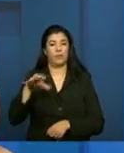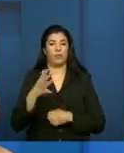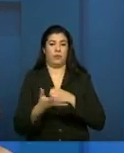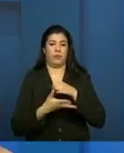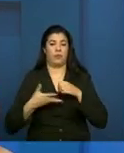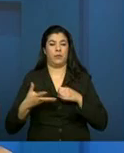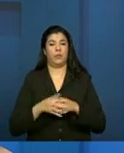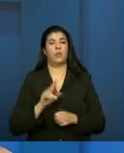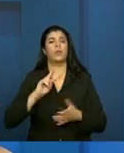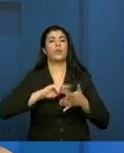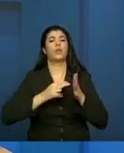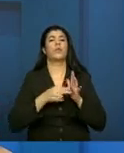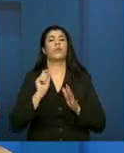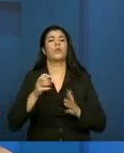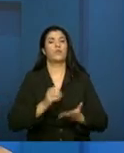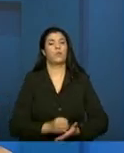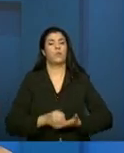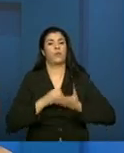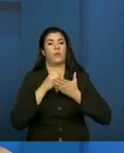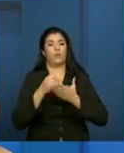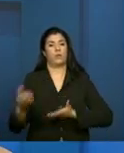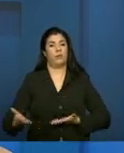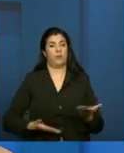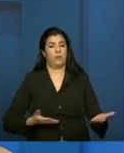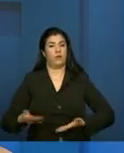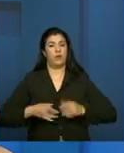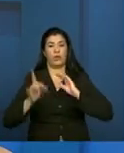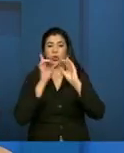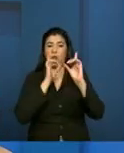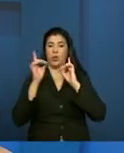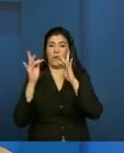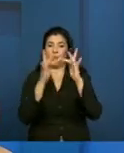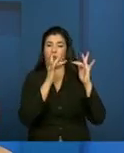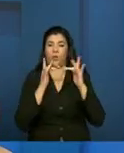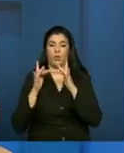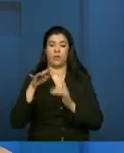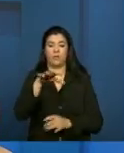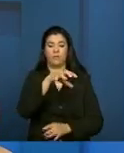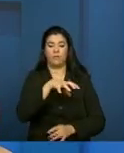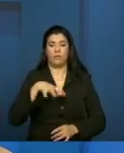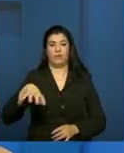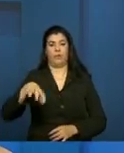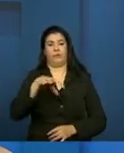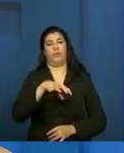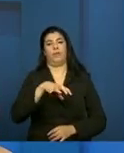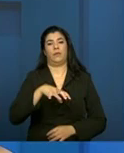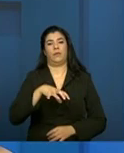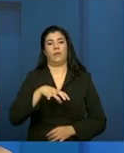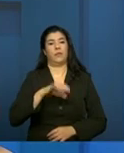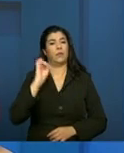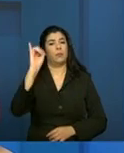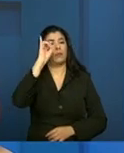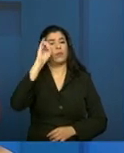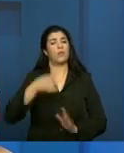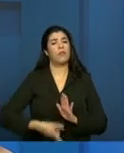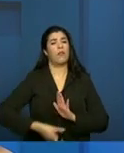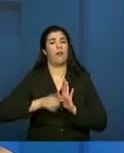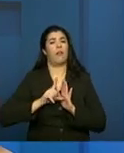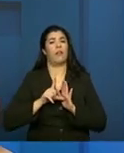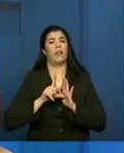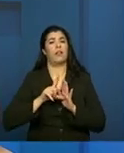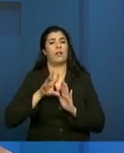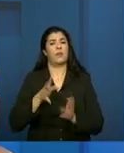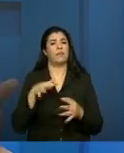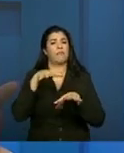significa ofertar os serviços em diálogo com o território. Então, importante que, até antes mesmo da implantação do